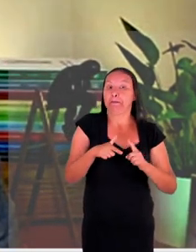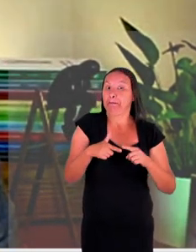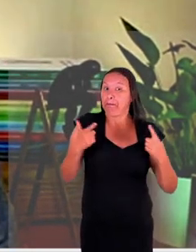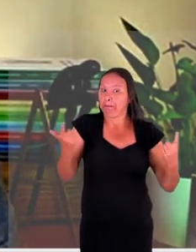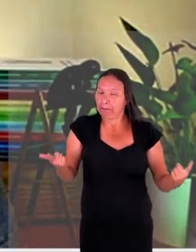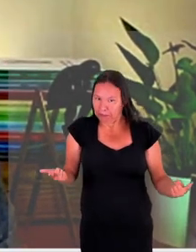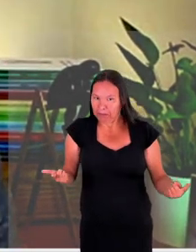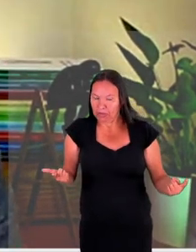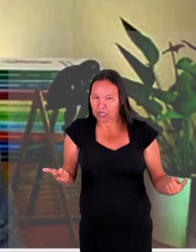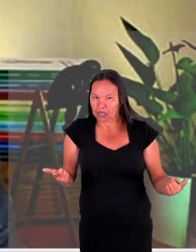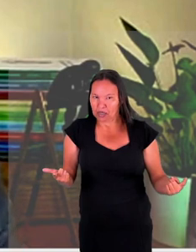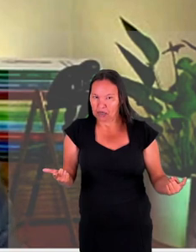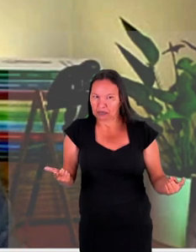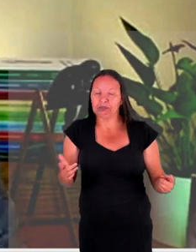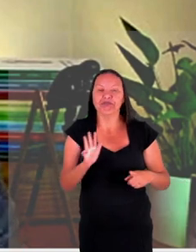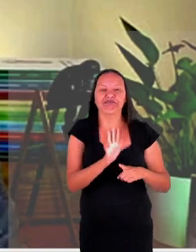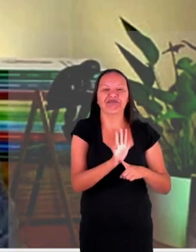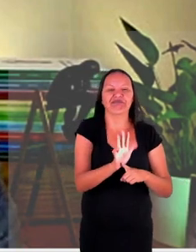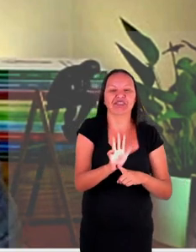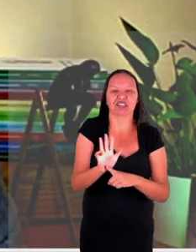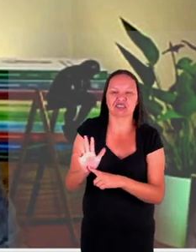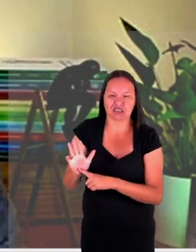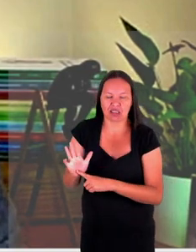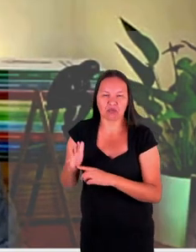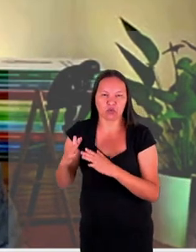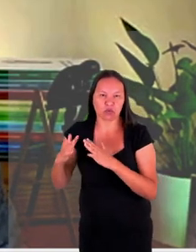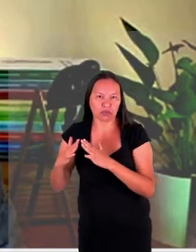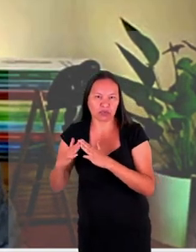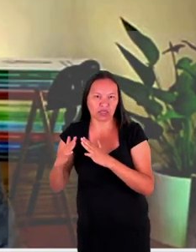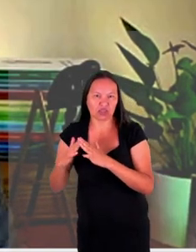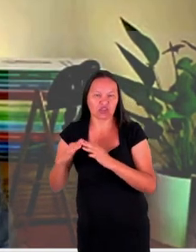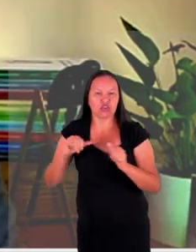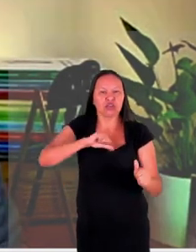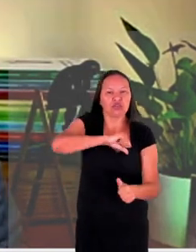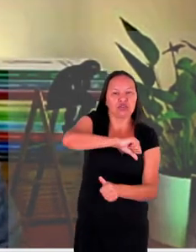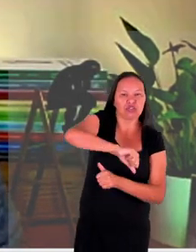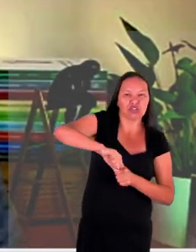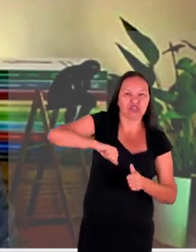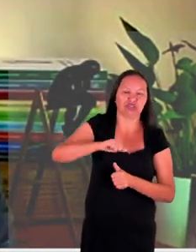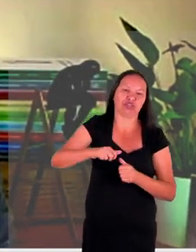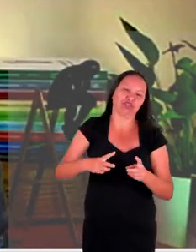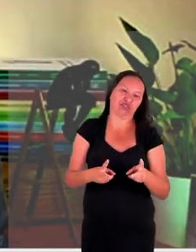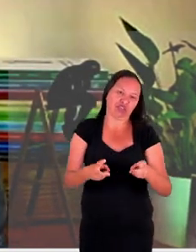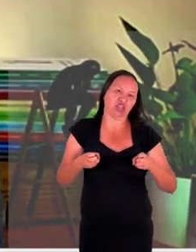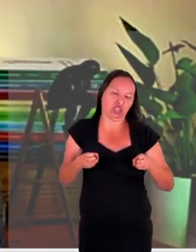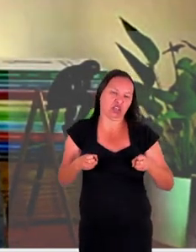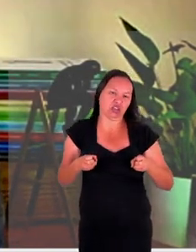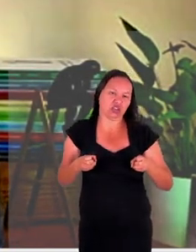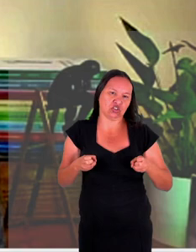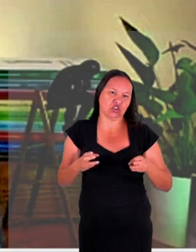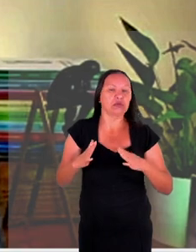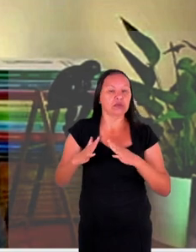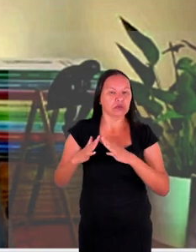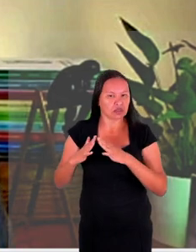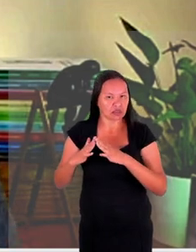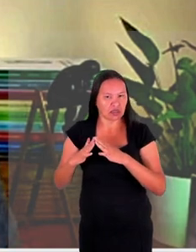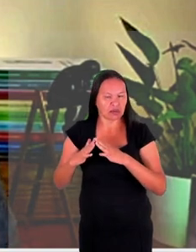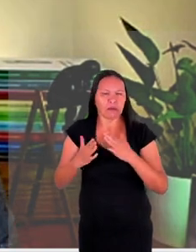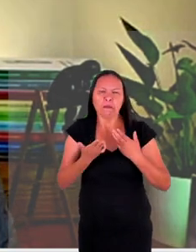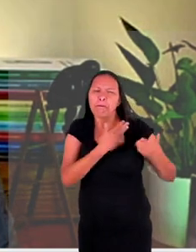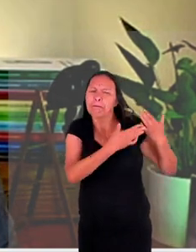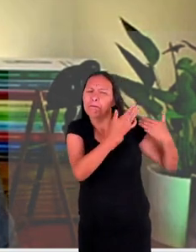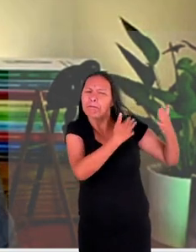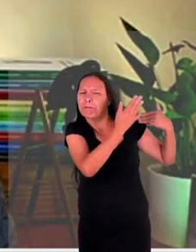qual ela está sendo exposta de estar num ambiente diferente daquela zona de conforto em que ela se sentiu no passado